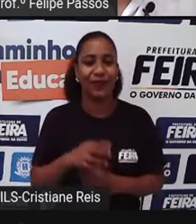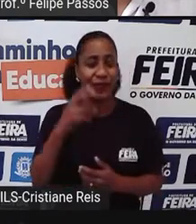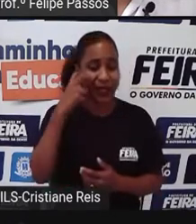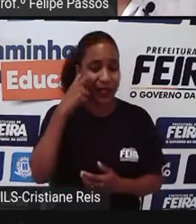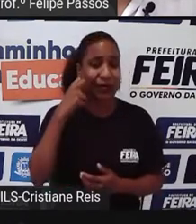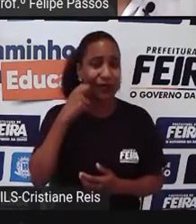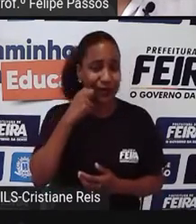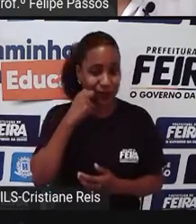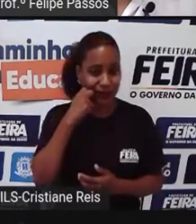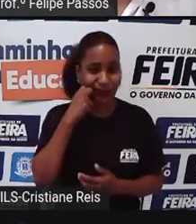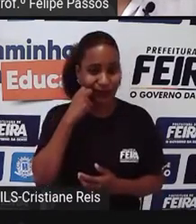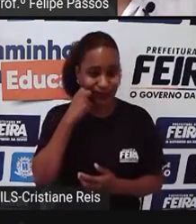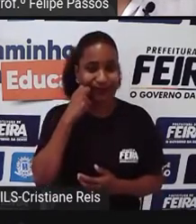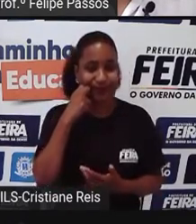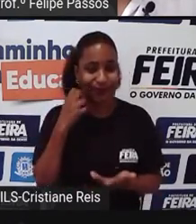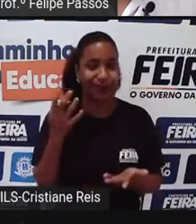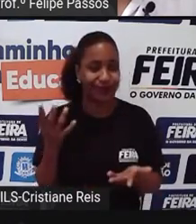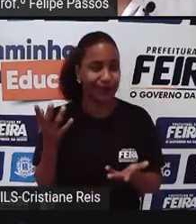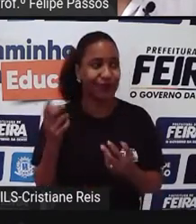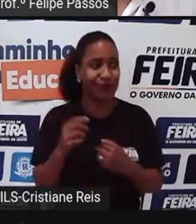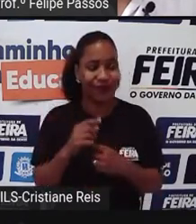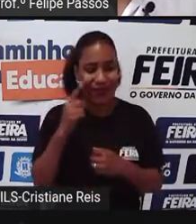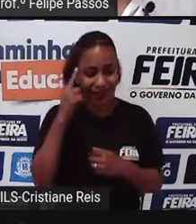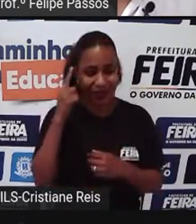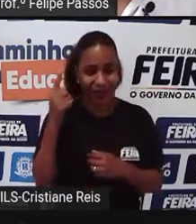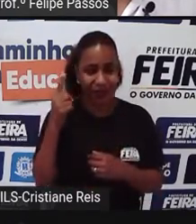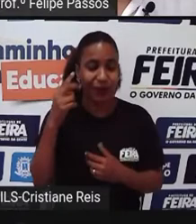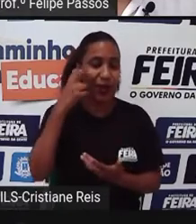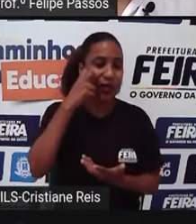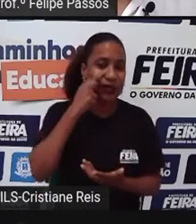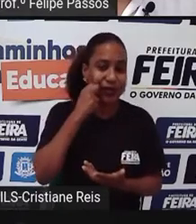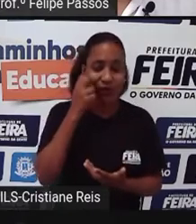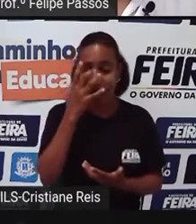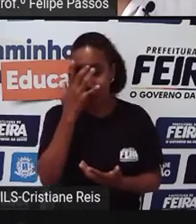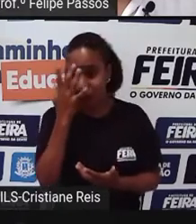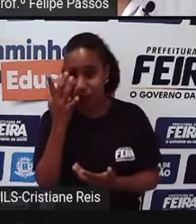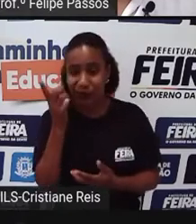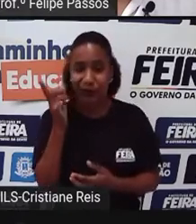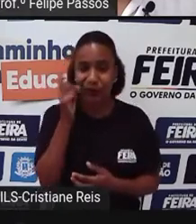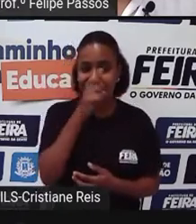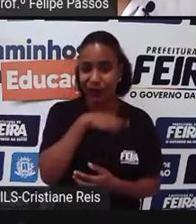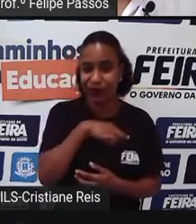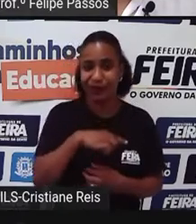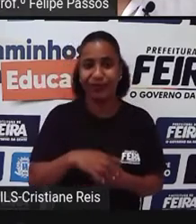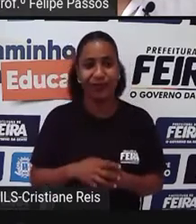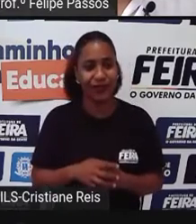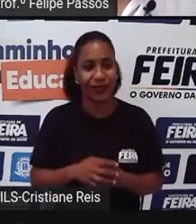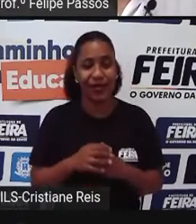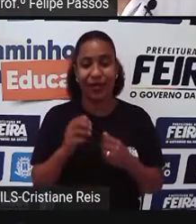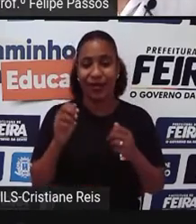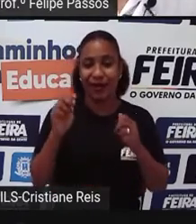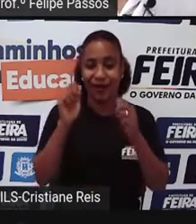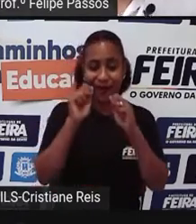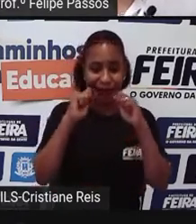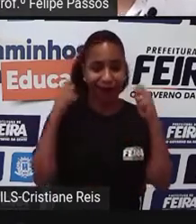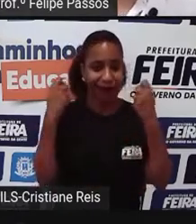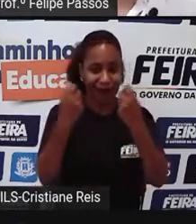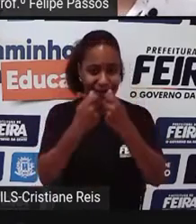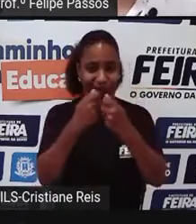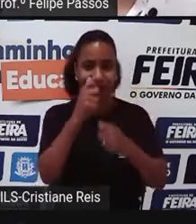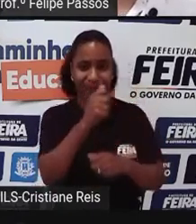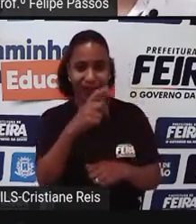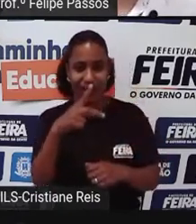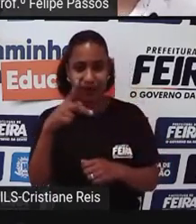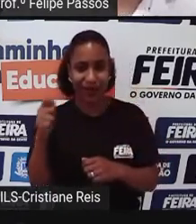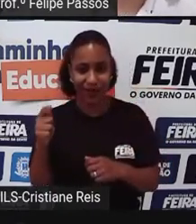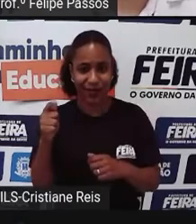falou Vamos juntar As coisas Que eu acho Muito interessante O objetivo Da APA Não é ter um abrigo E manter